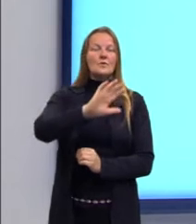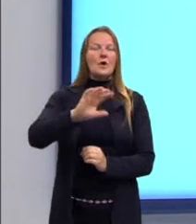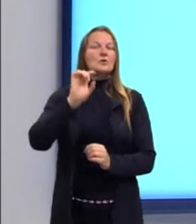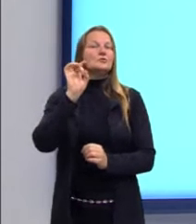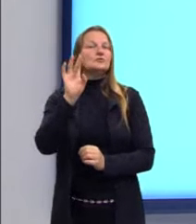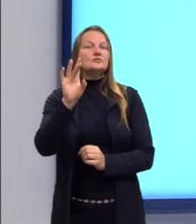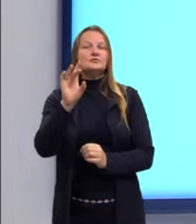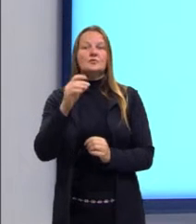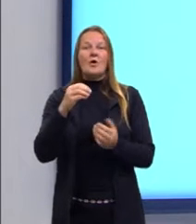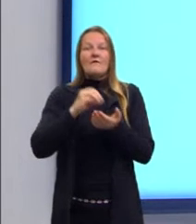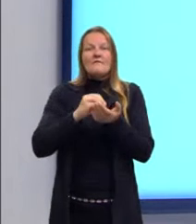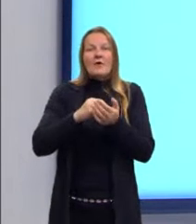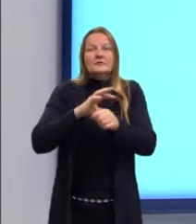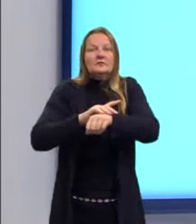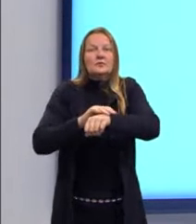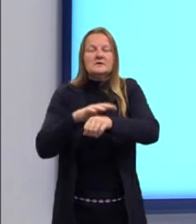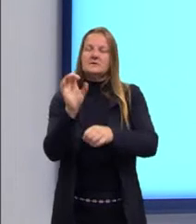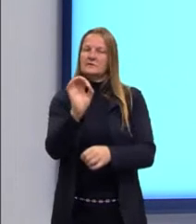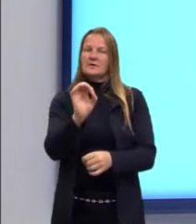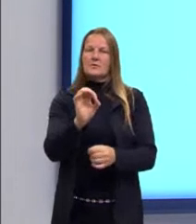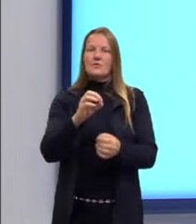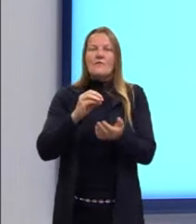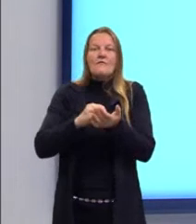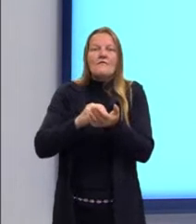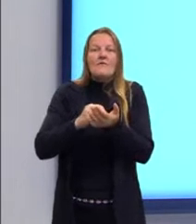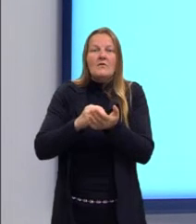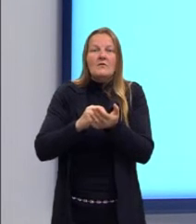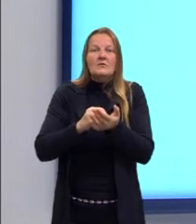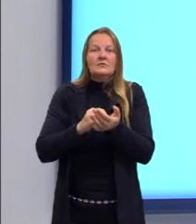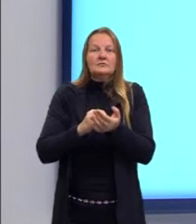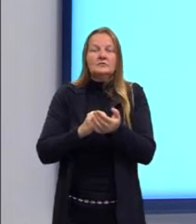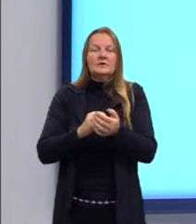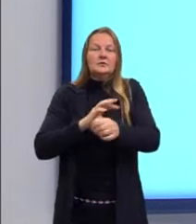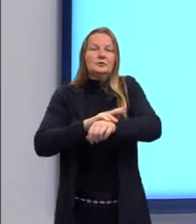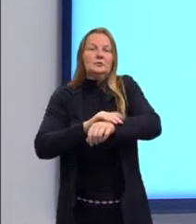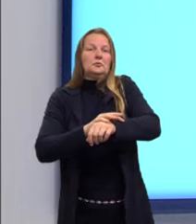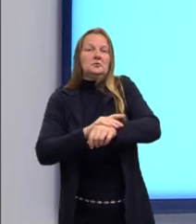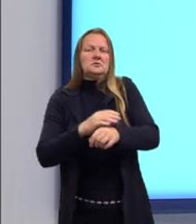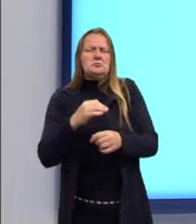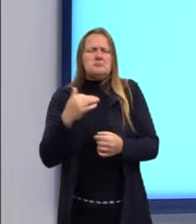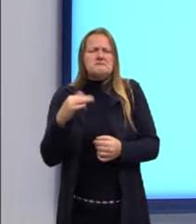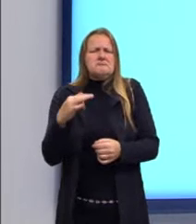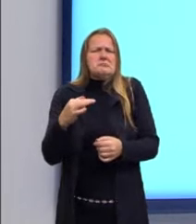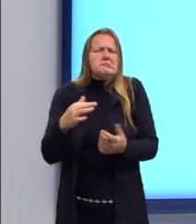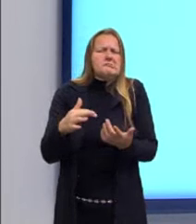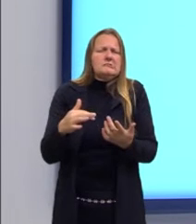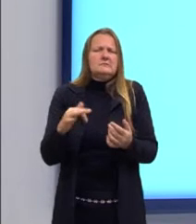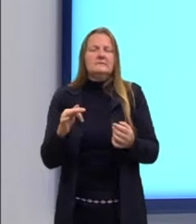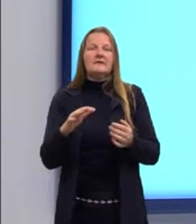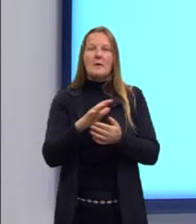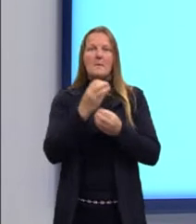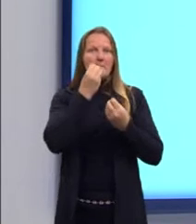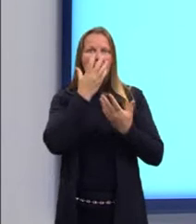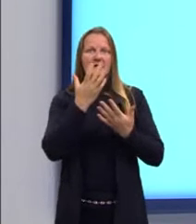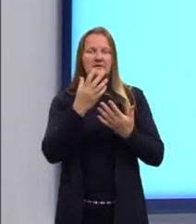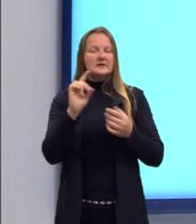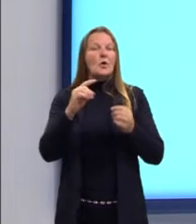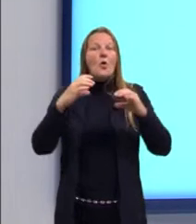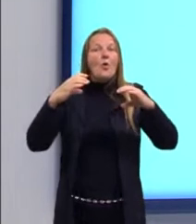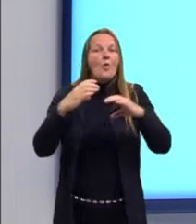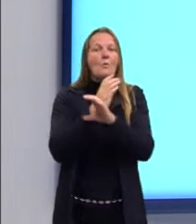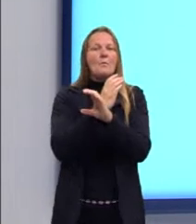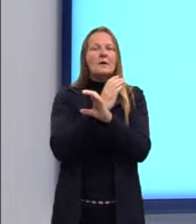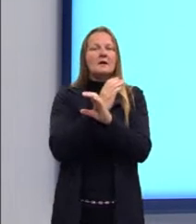só a ausência de doença ou a ausência de enfermidade. Ah, eu não tenho uma doença, não tenho uma dor, eu não tenho uma dor